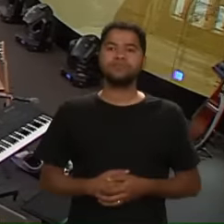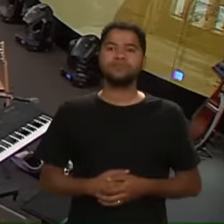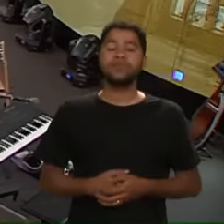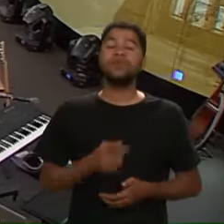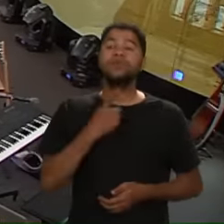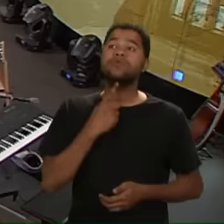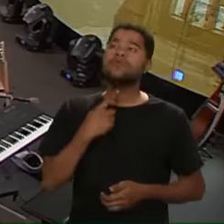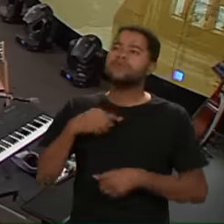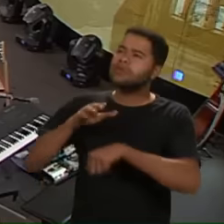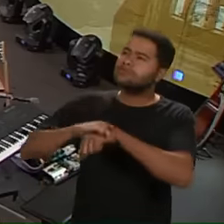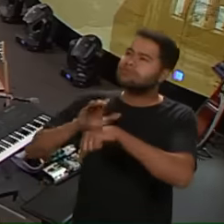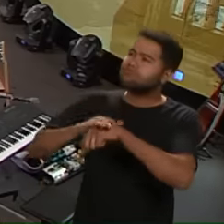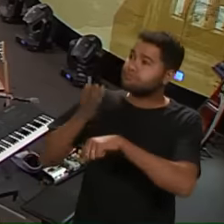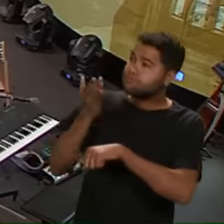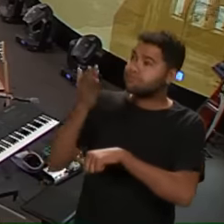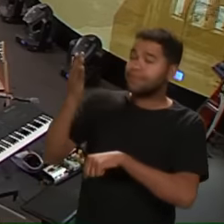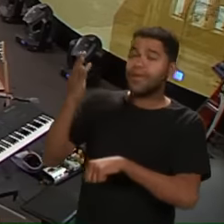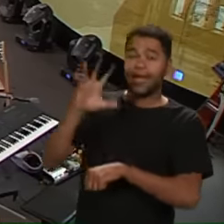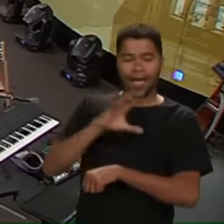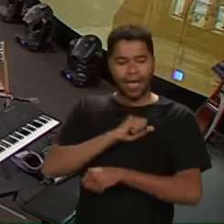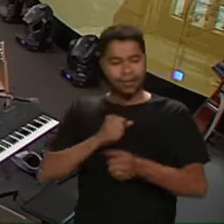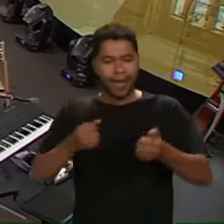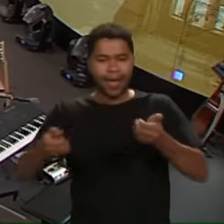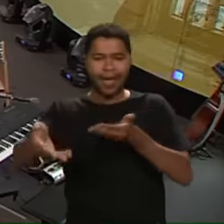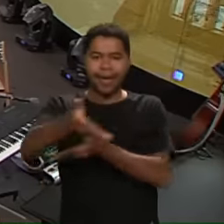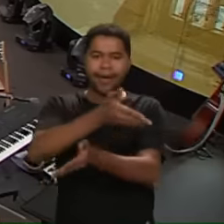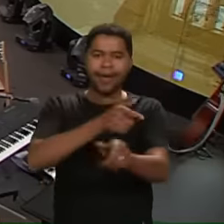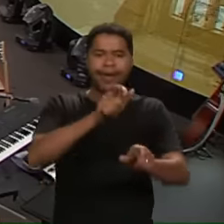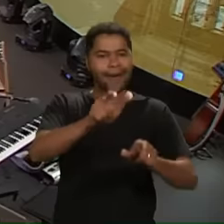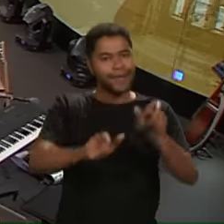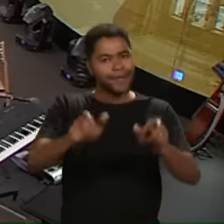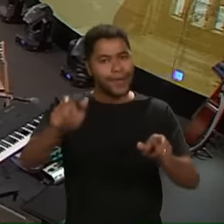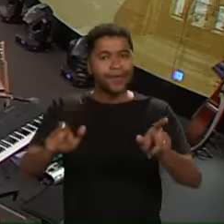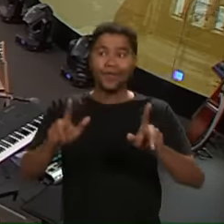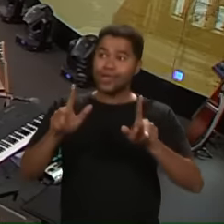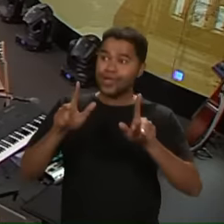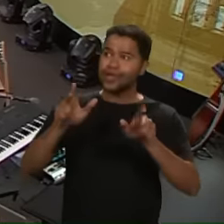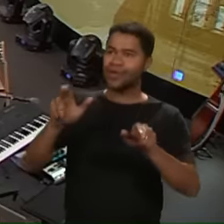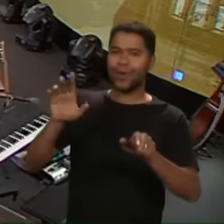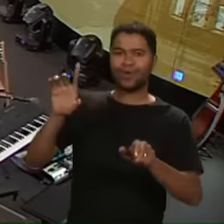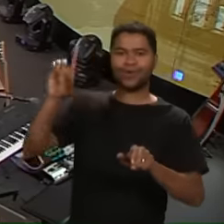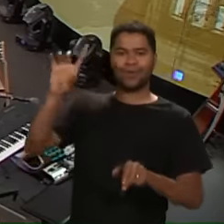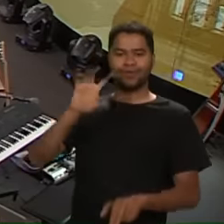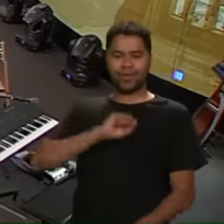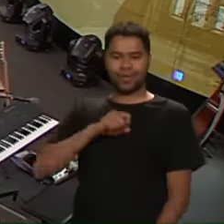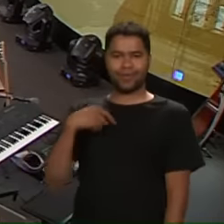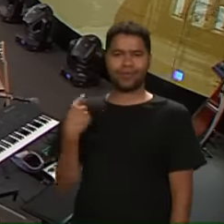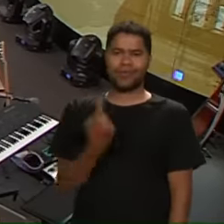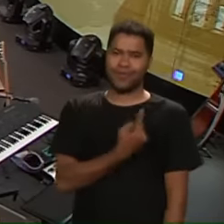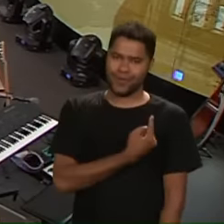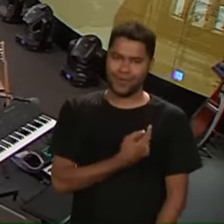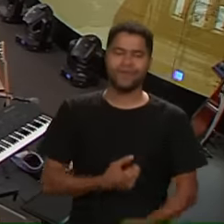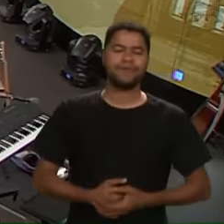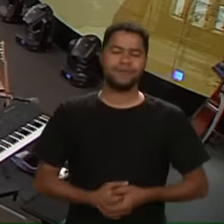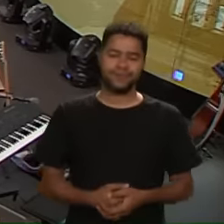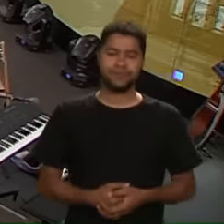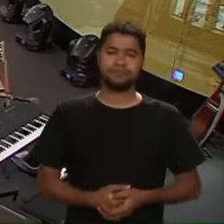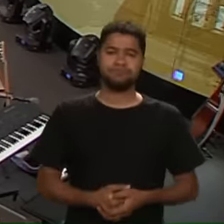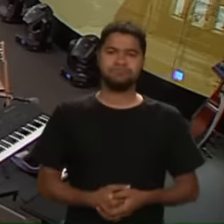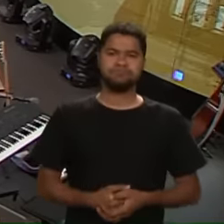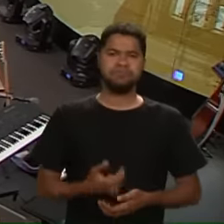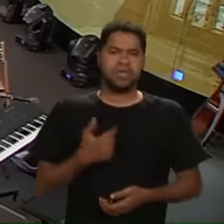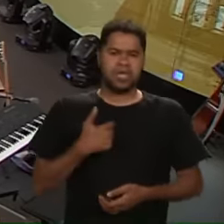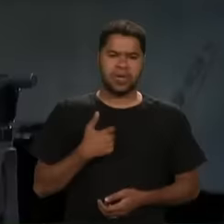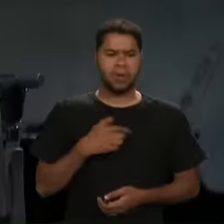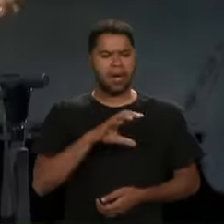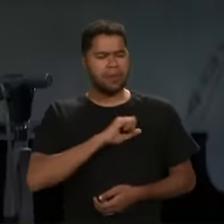dele é que possamos amar uns aos outros assim como ele nos amou Eu não devo